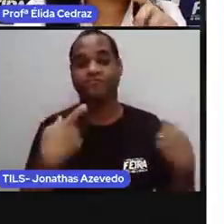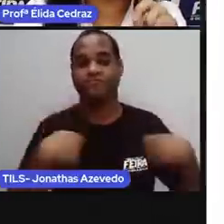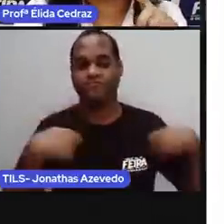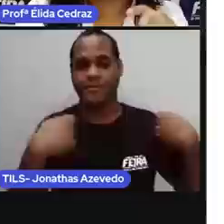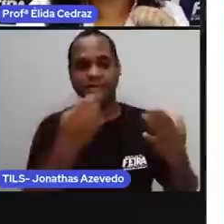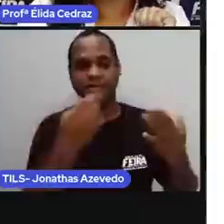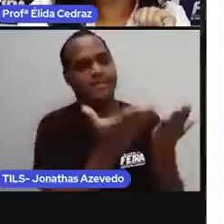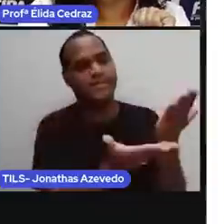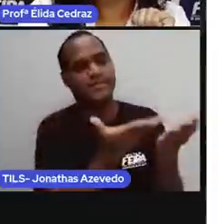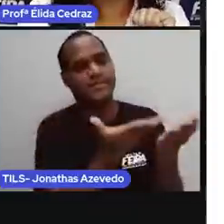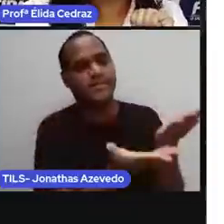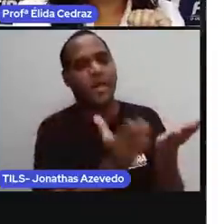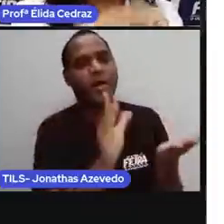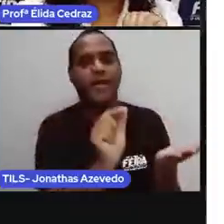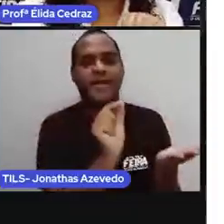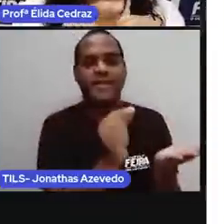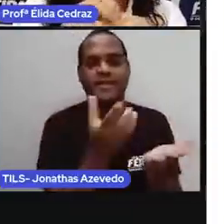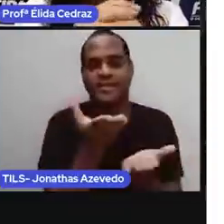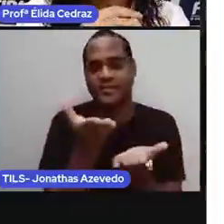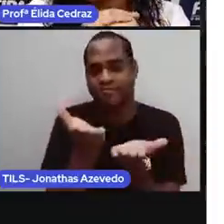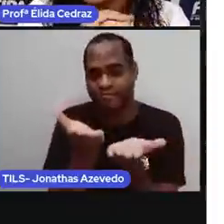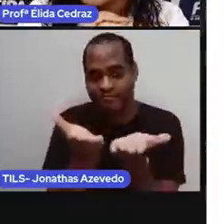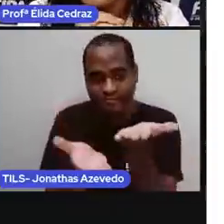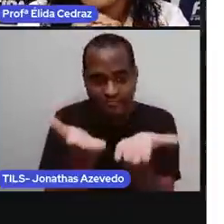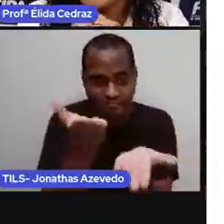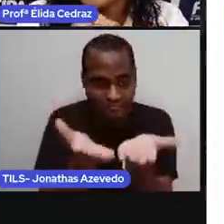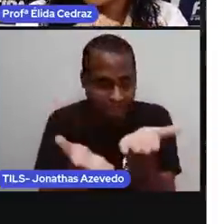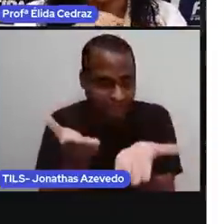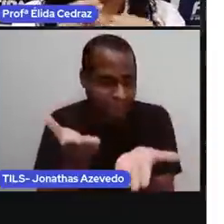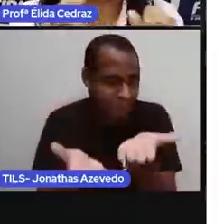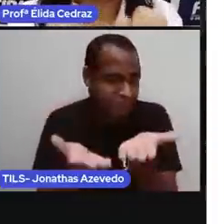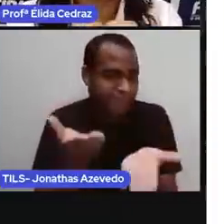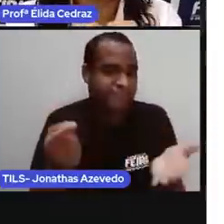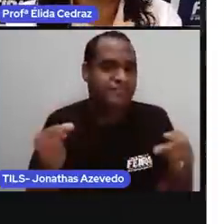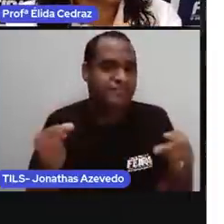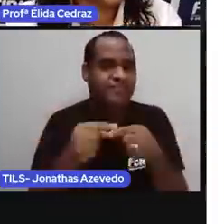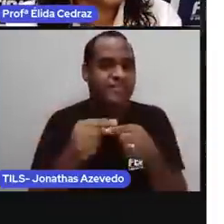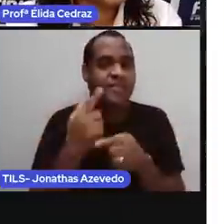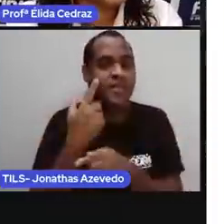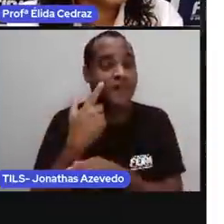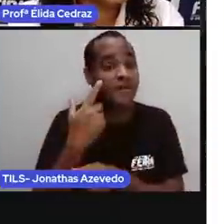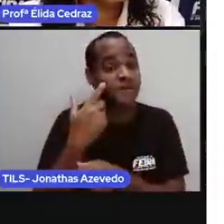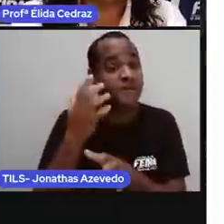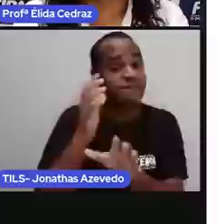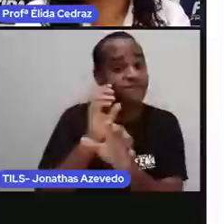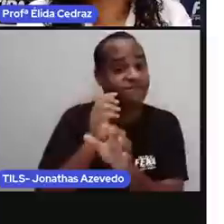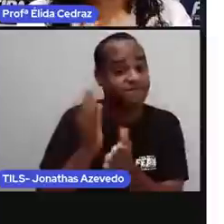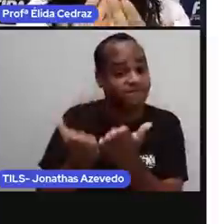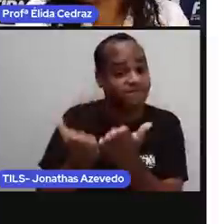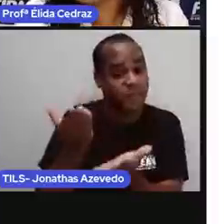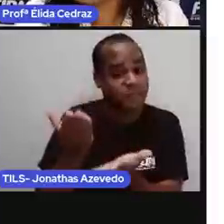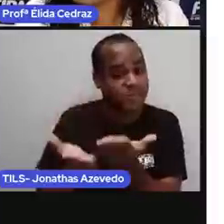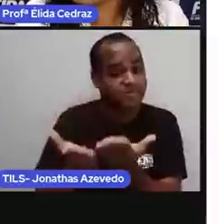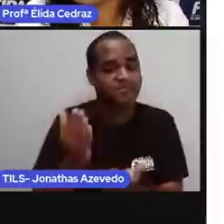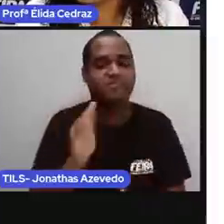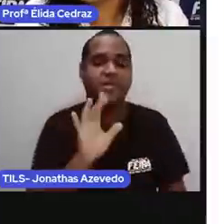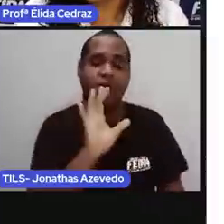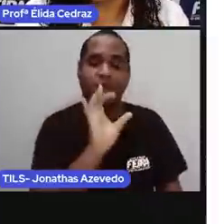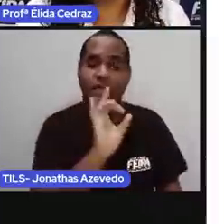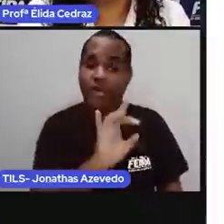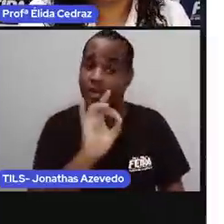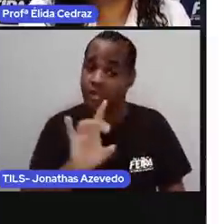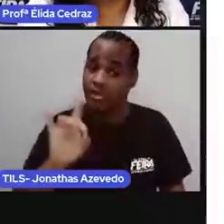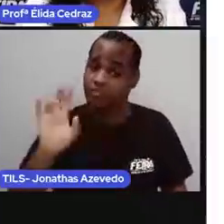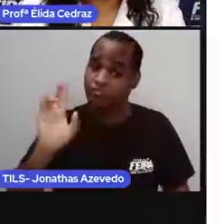coisas, nós usamos esses tipos de instrumentos. As balanças. Cada balança,